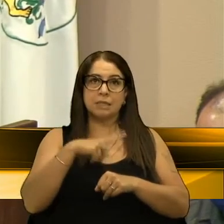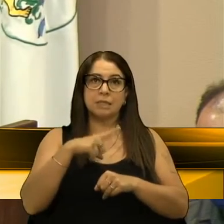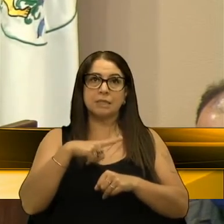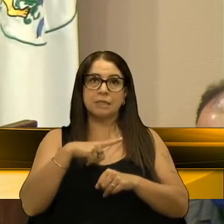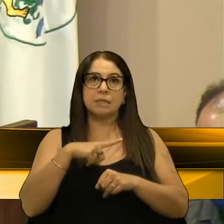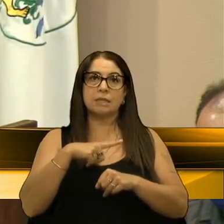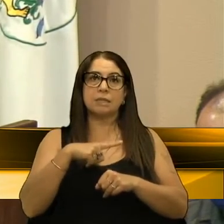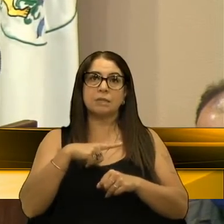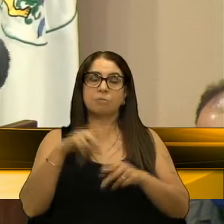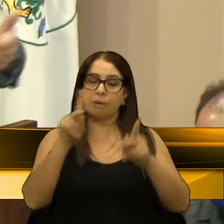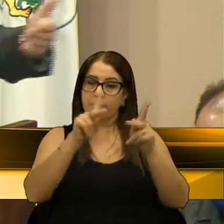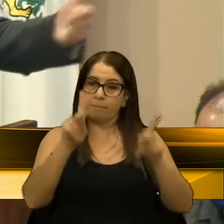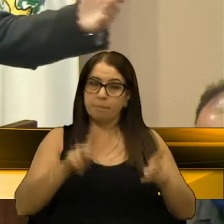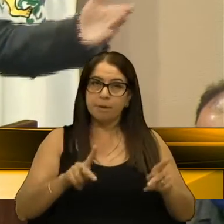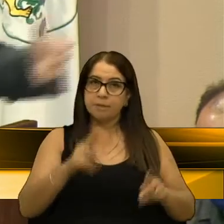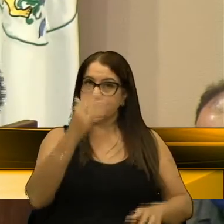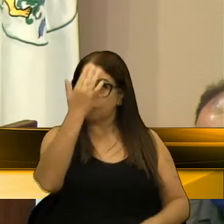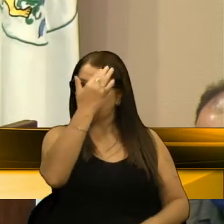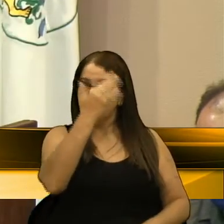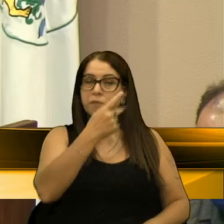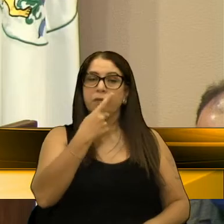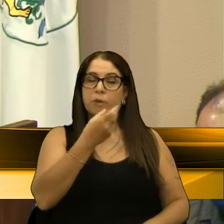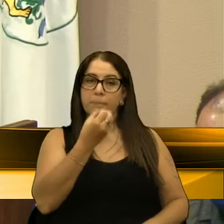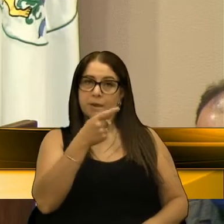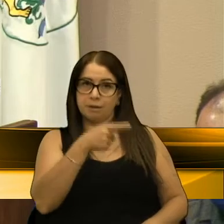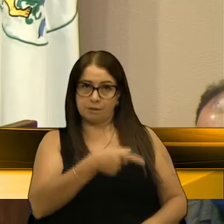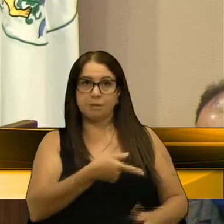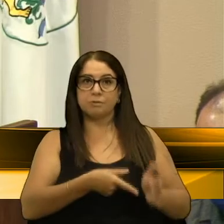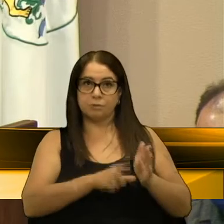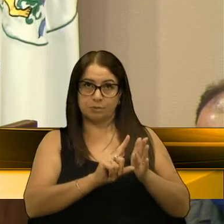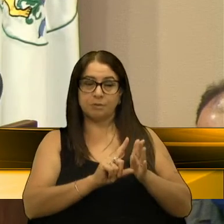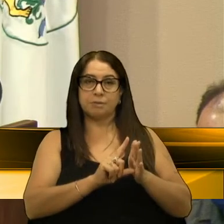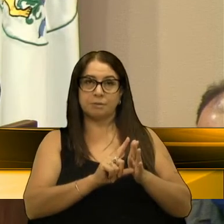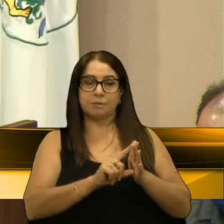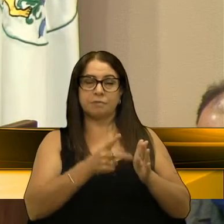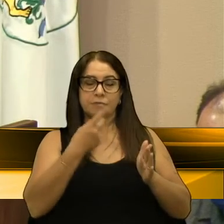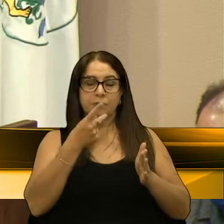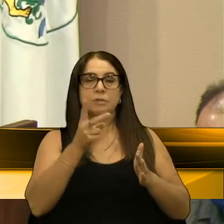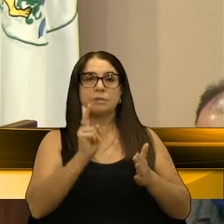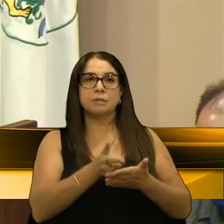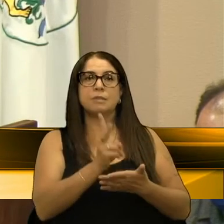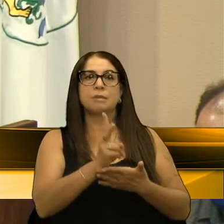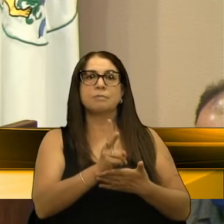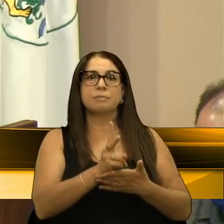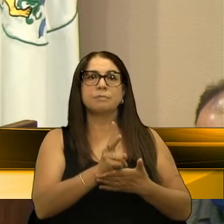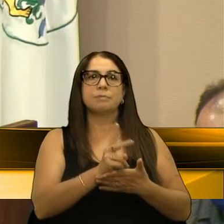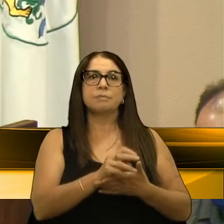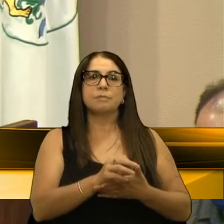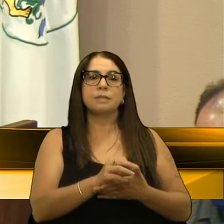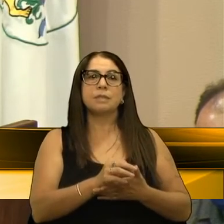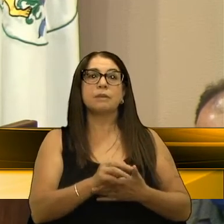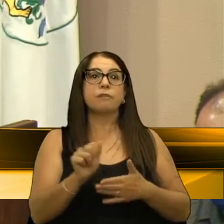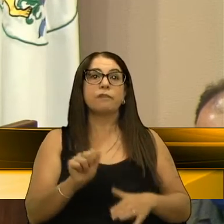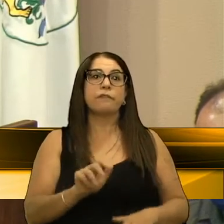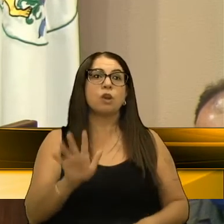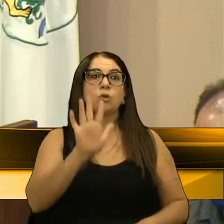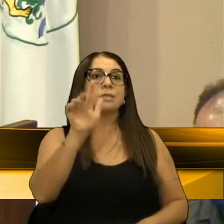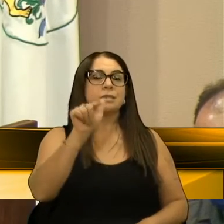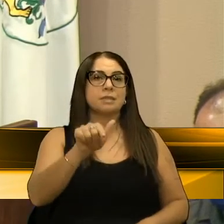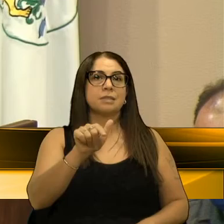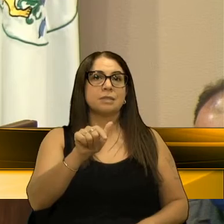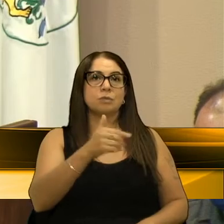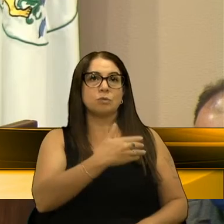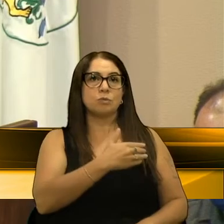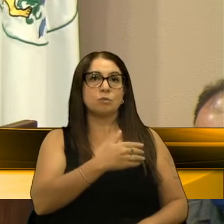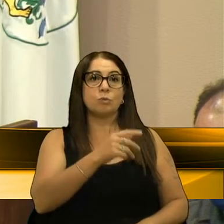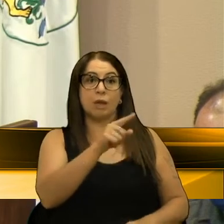harmonia. E o Adiló, hoje, disse muito bem aqui, e tem dito sempre que ele vai valorizar, está valorizando o Poder